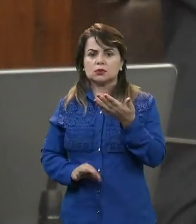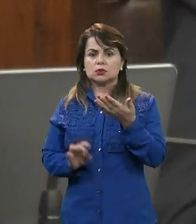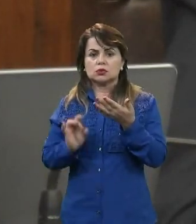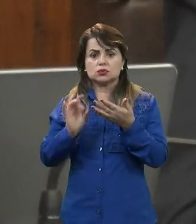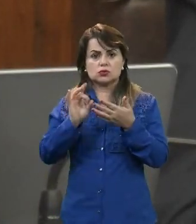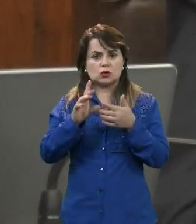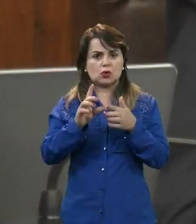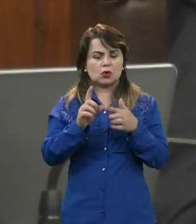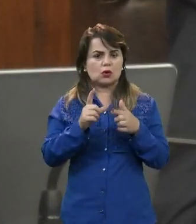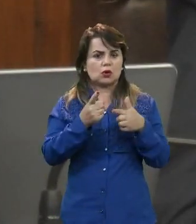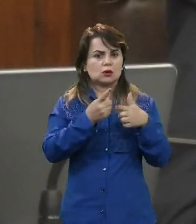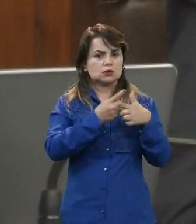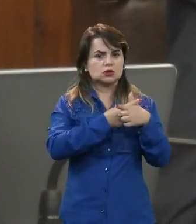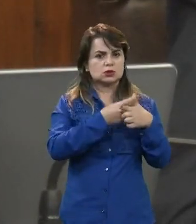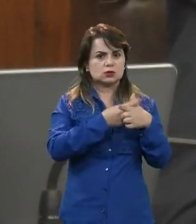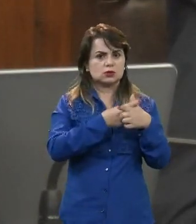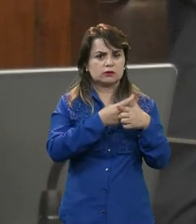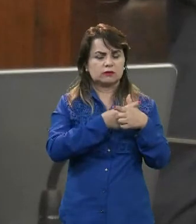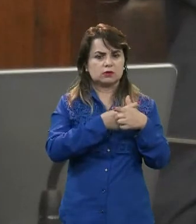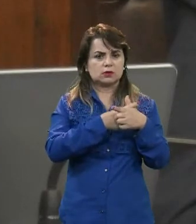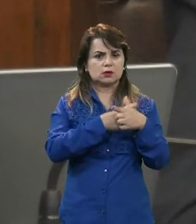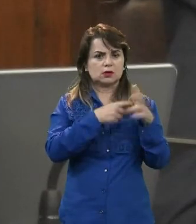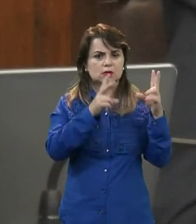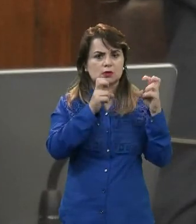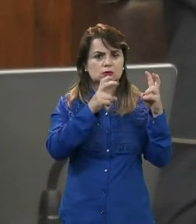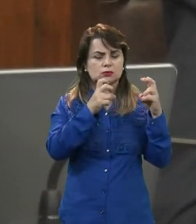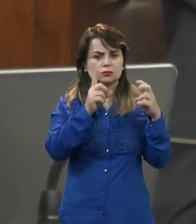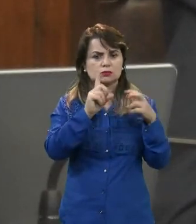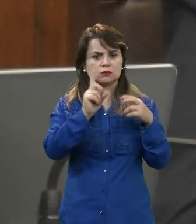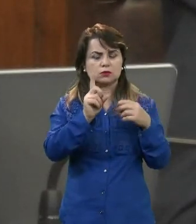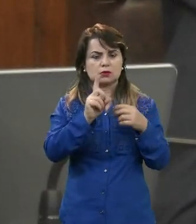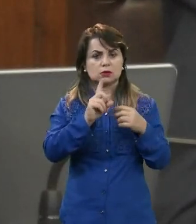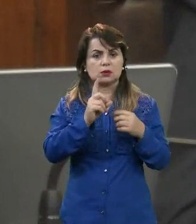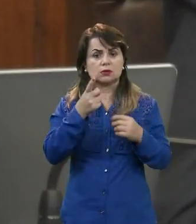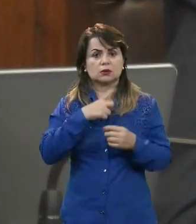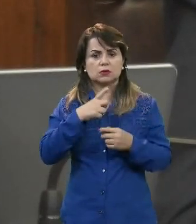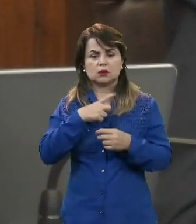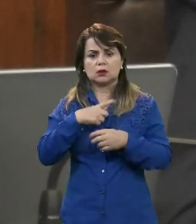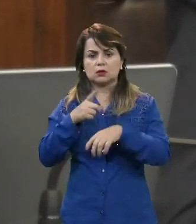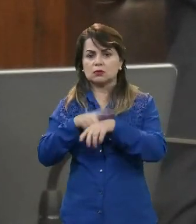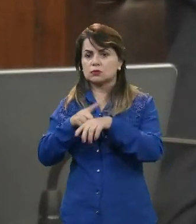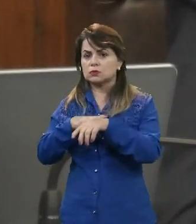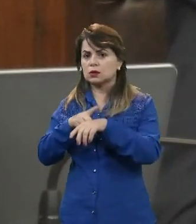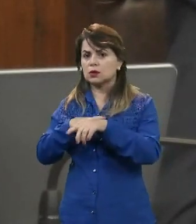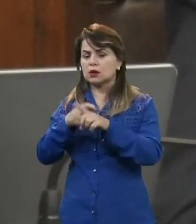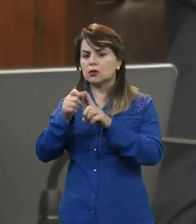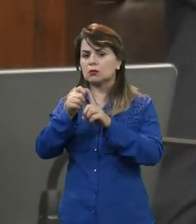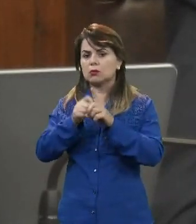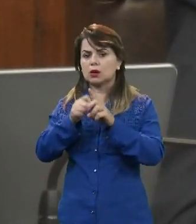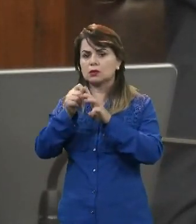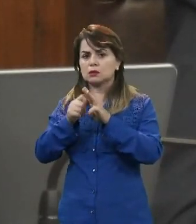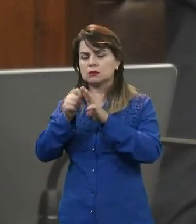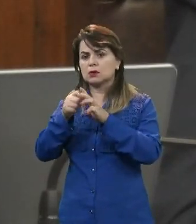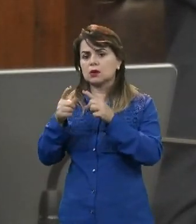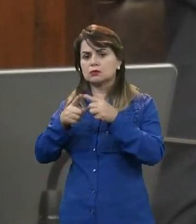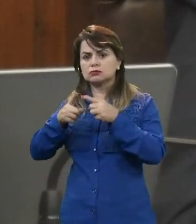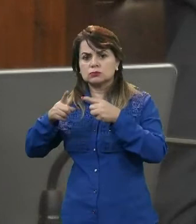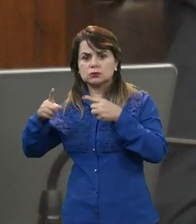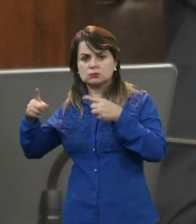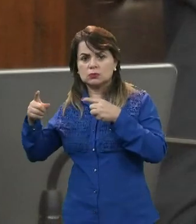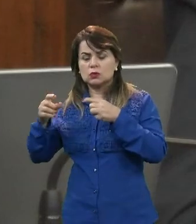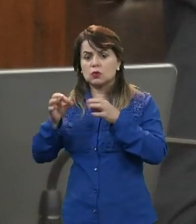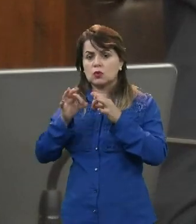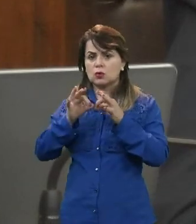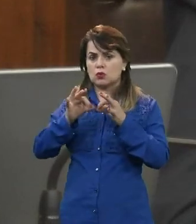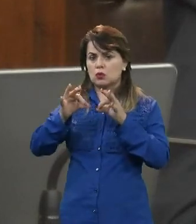inadimplência que está embutida nela, está embutido também o horizonte de tempo de longo prazo. Então, não